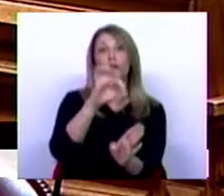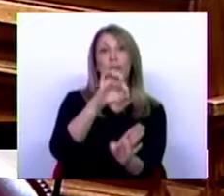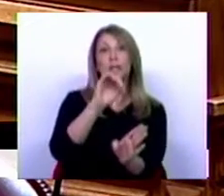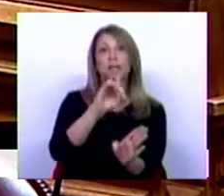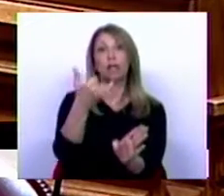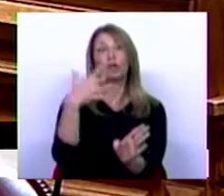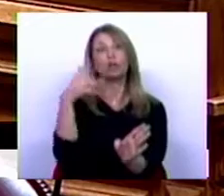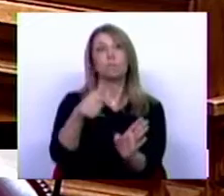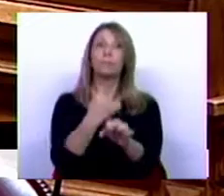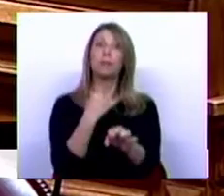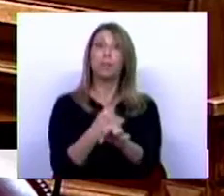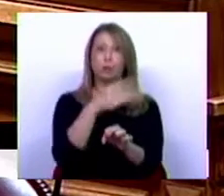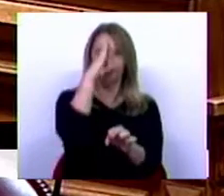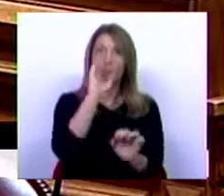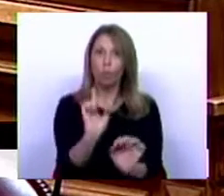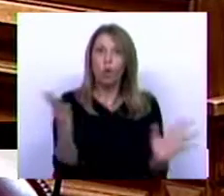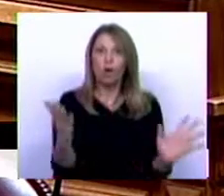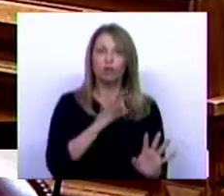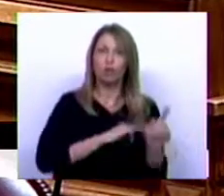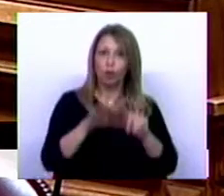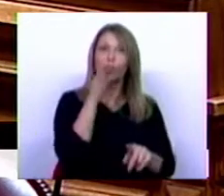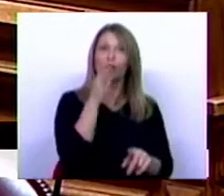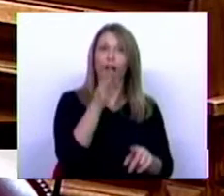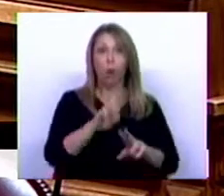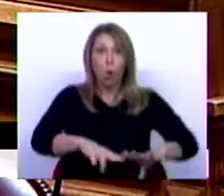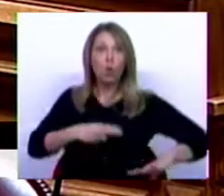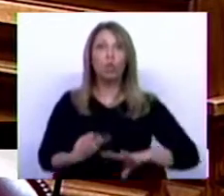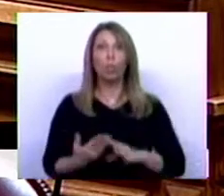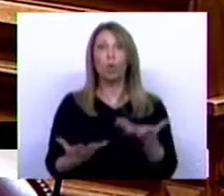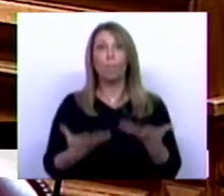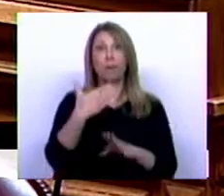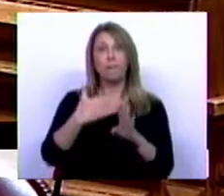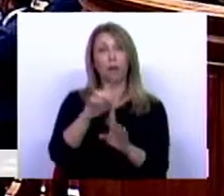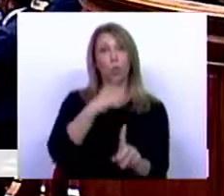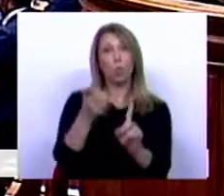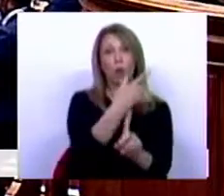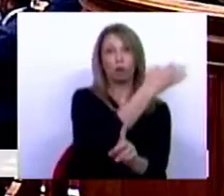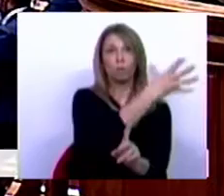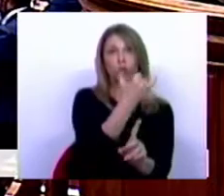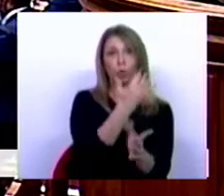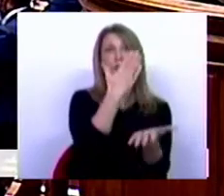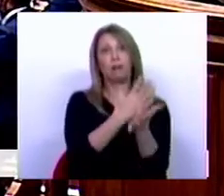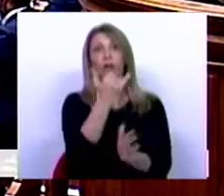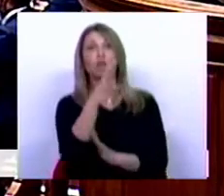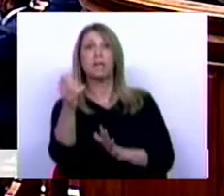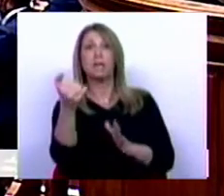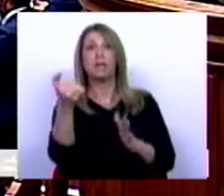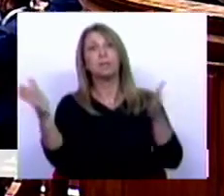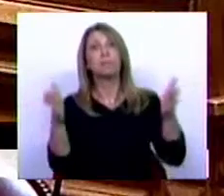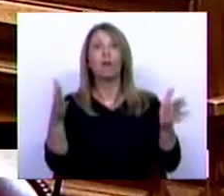862 mil trabalhadores. Sabe o que é este Sr. Deputado João Almeida? É precisamente mais do dobro da média anual do período entre 2012 e 2015, que foi